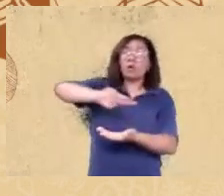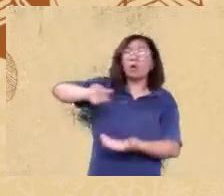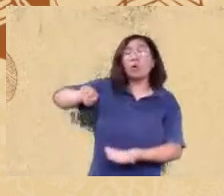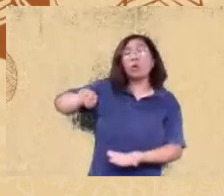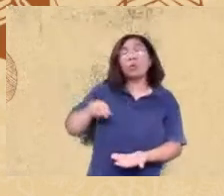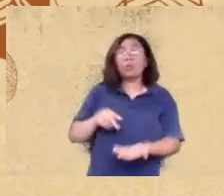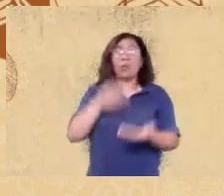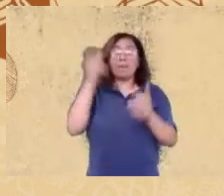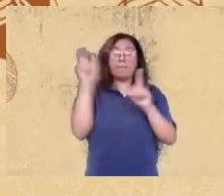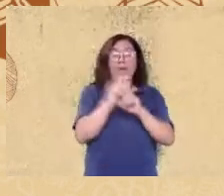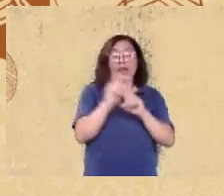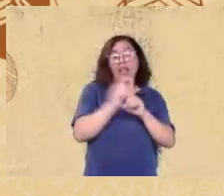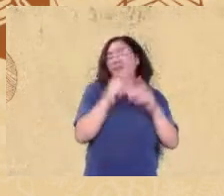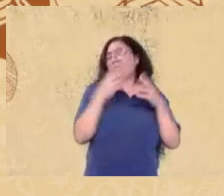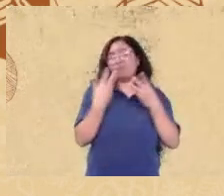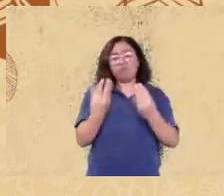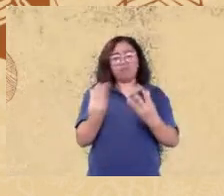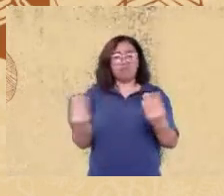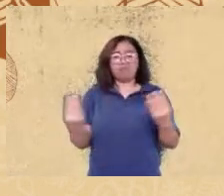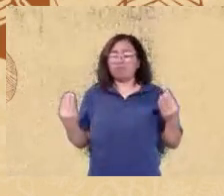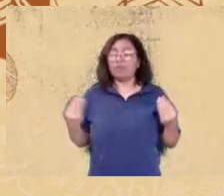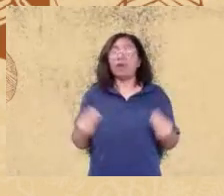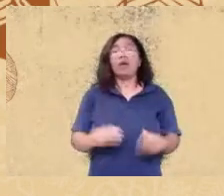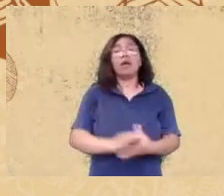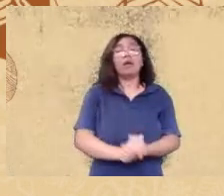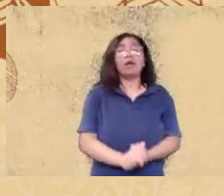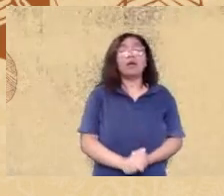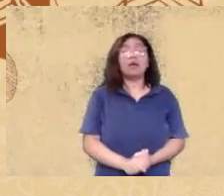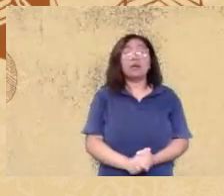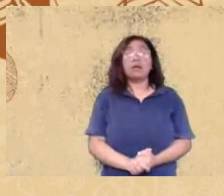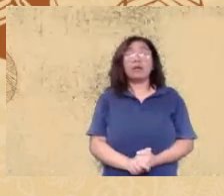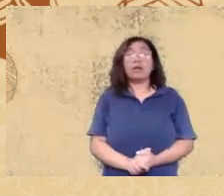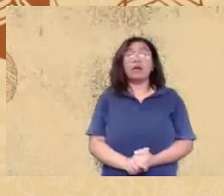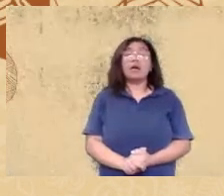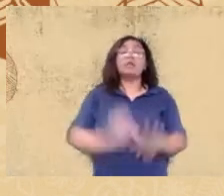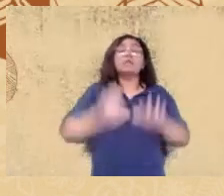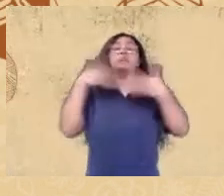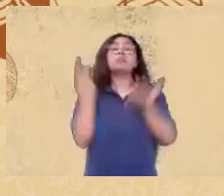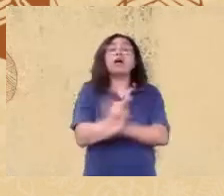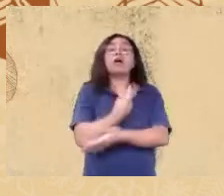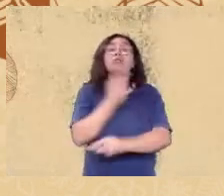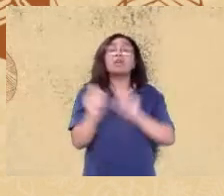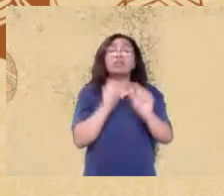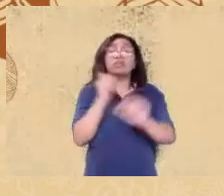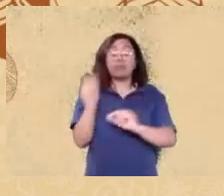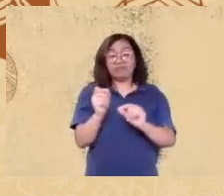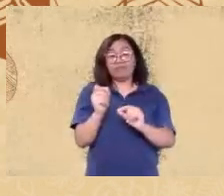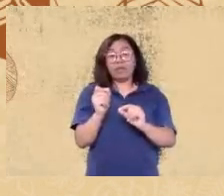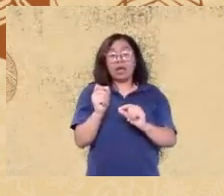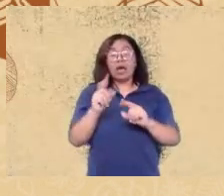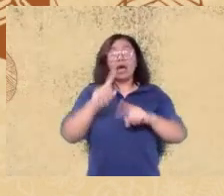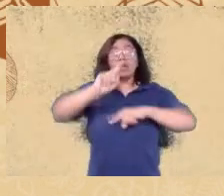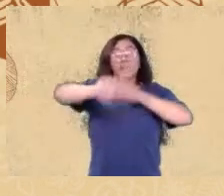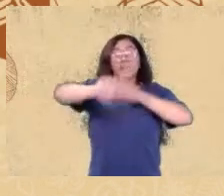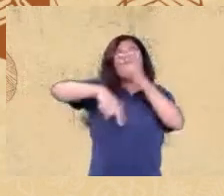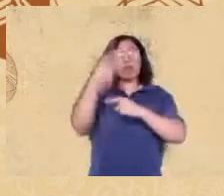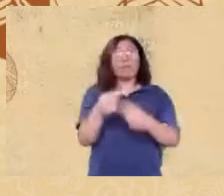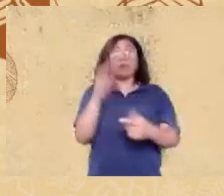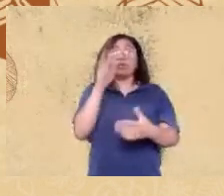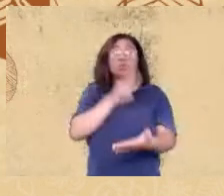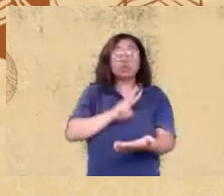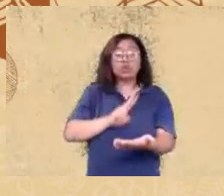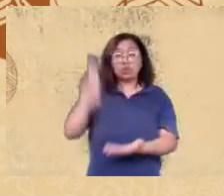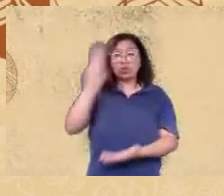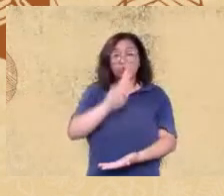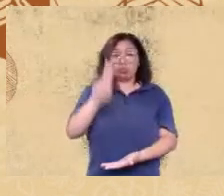marihuana etc mas enfim o fato é que após utilizar essa lista de palavras o que eles verificam olha só o